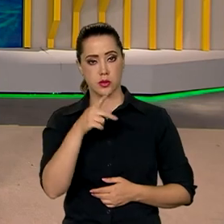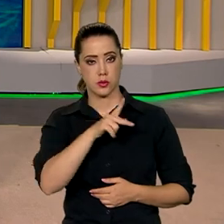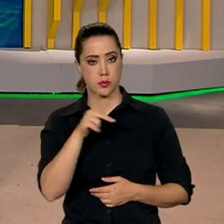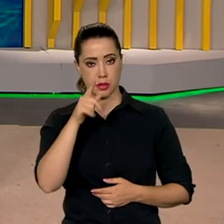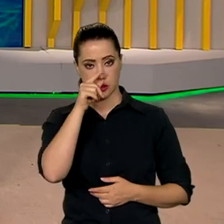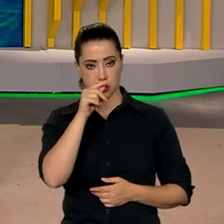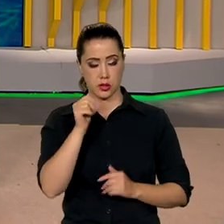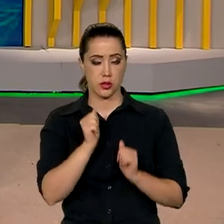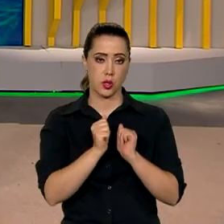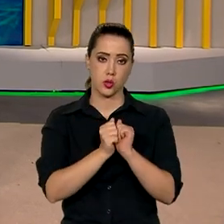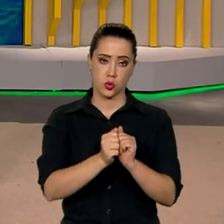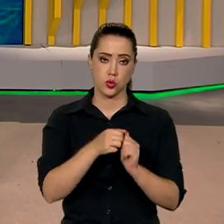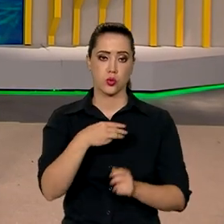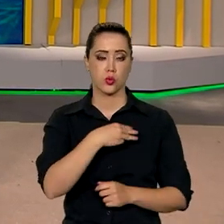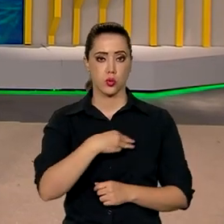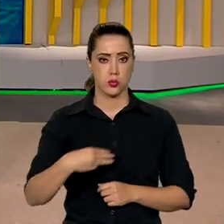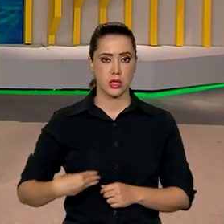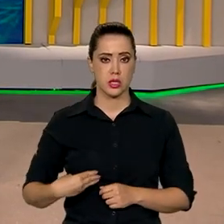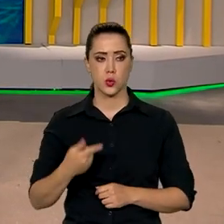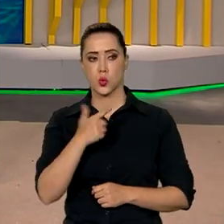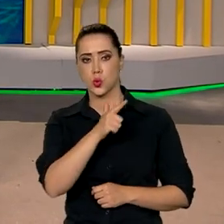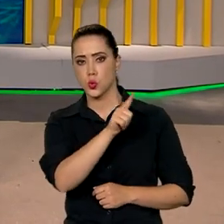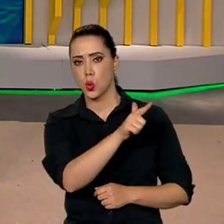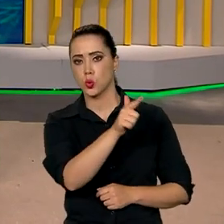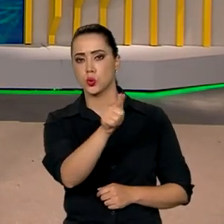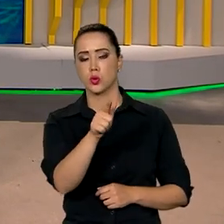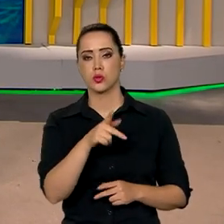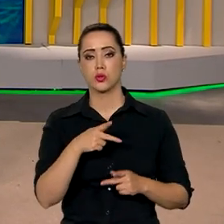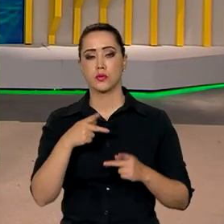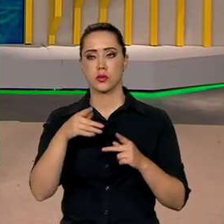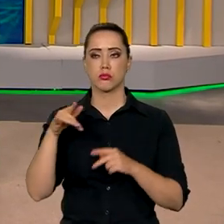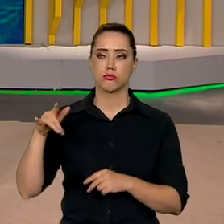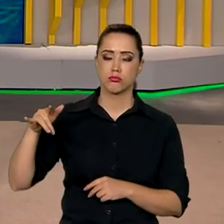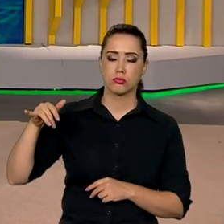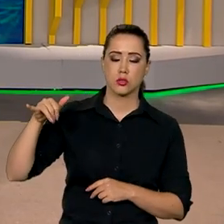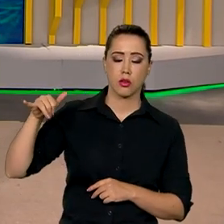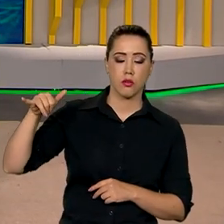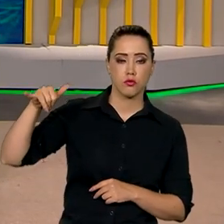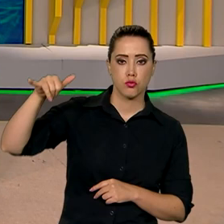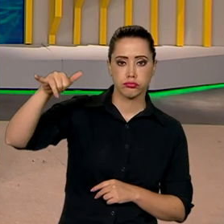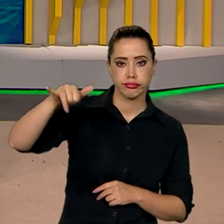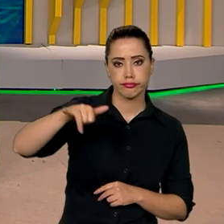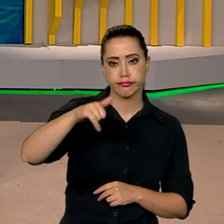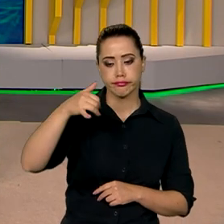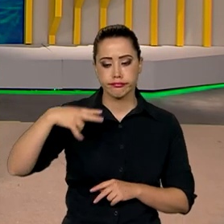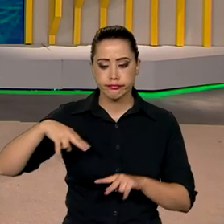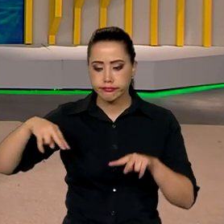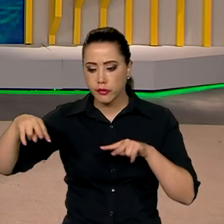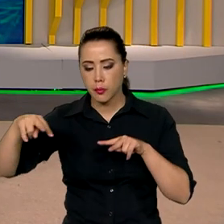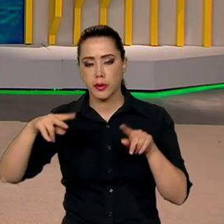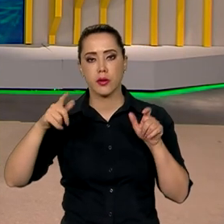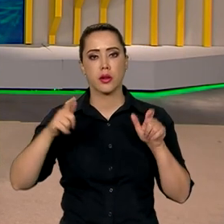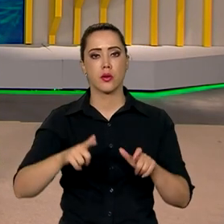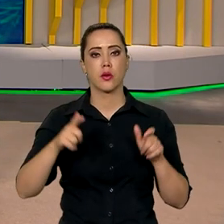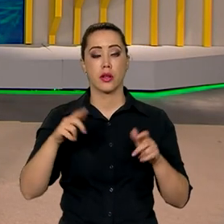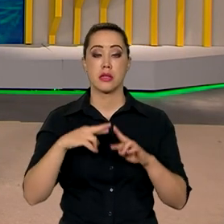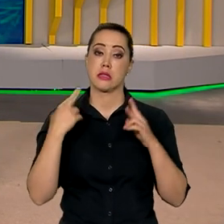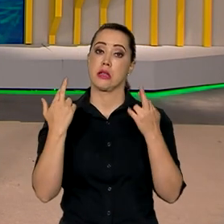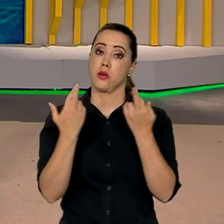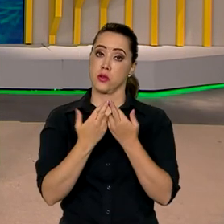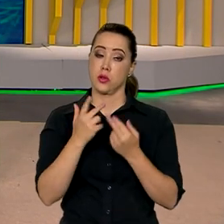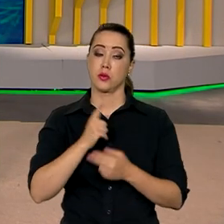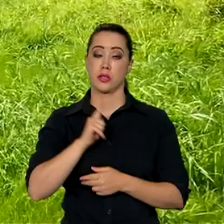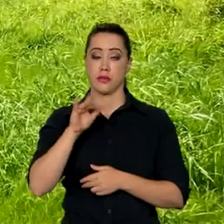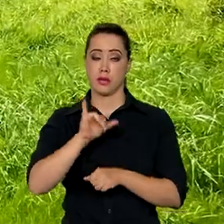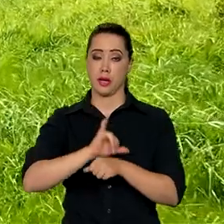acompanhado de ministros, sobrevoou a região e se reuniu com autoridades em Manaus para definir uma série de medidas